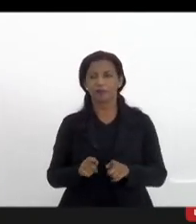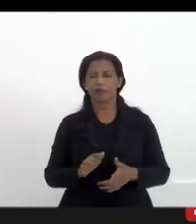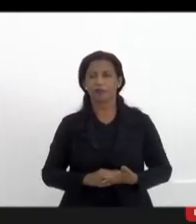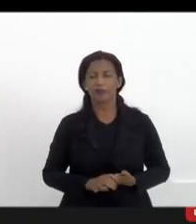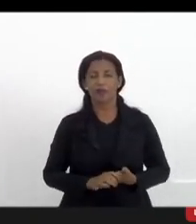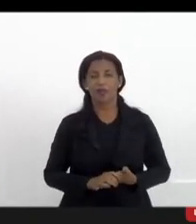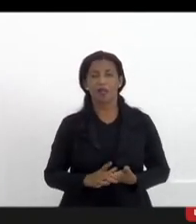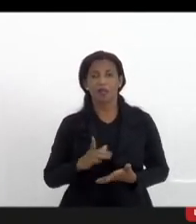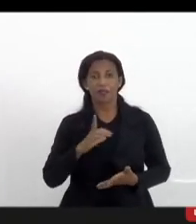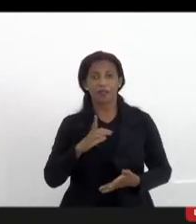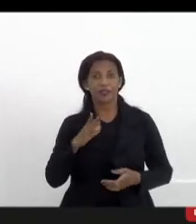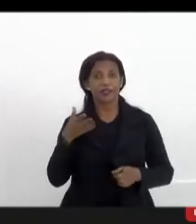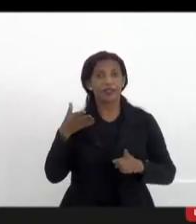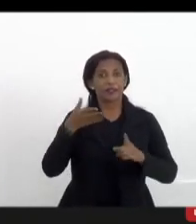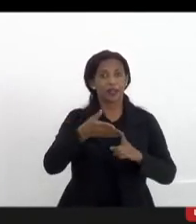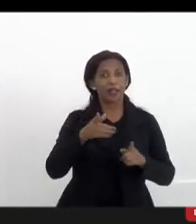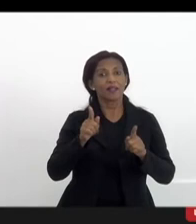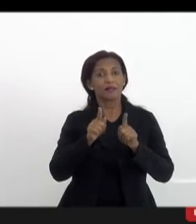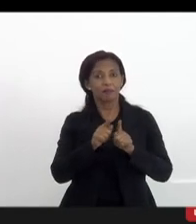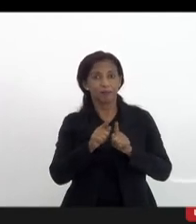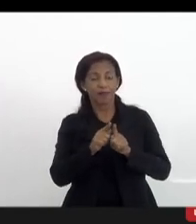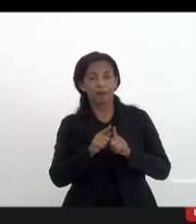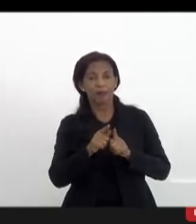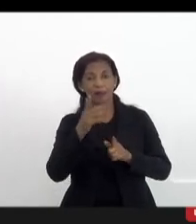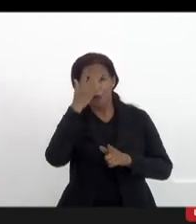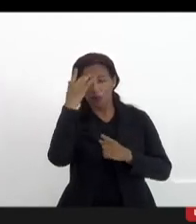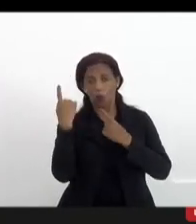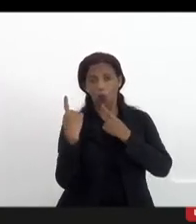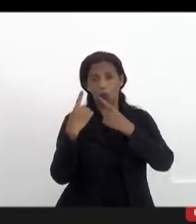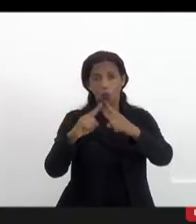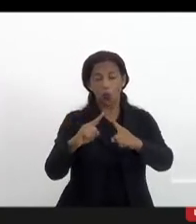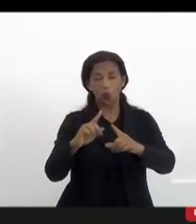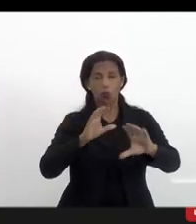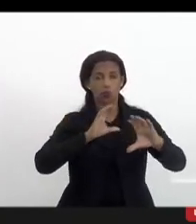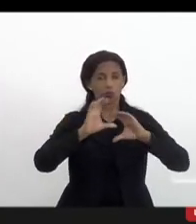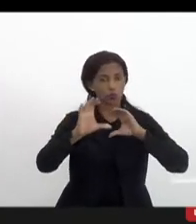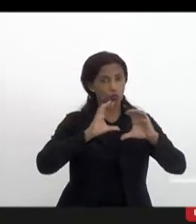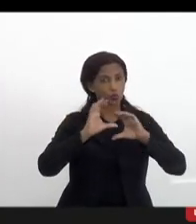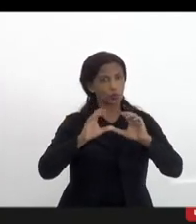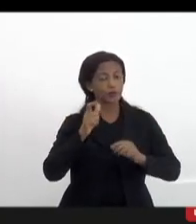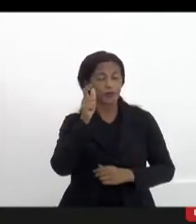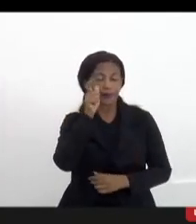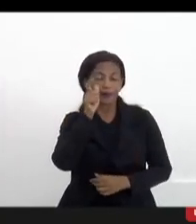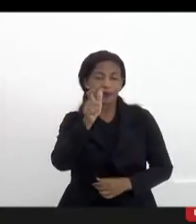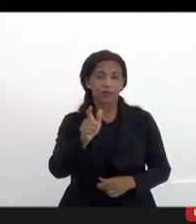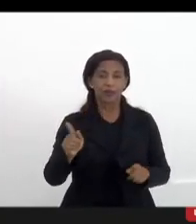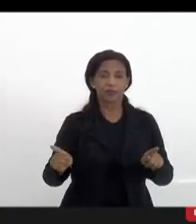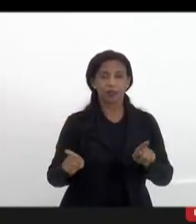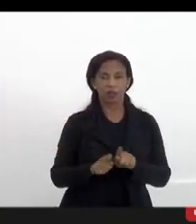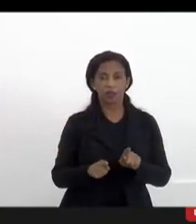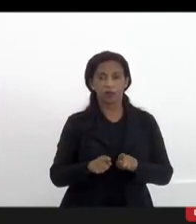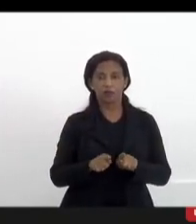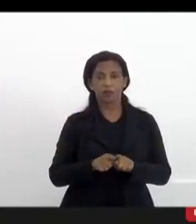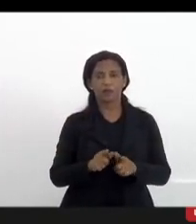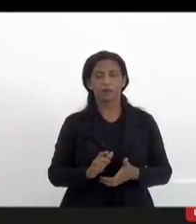de ataque também aos comunicadores então seria interessante também a gente